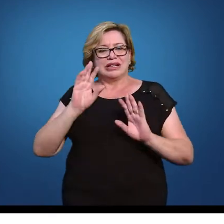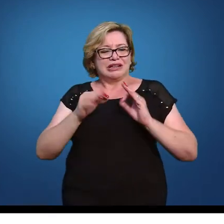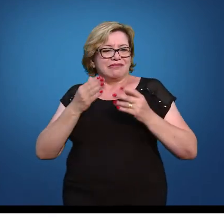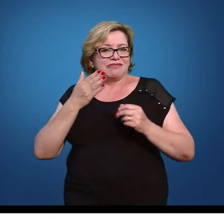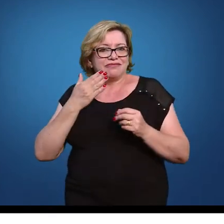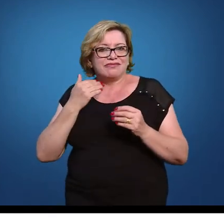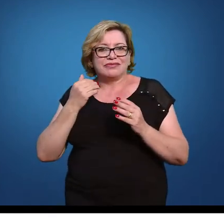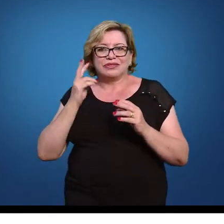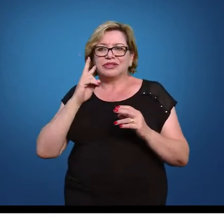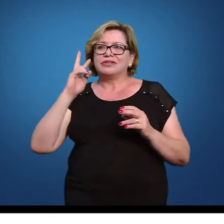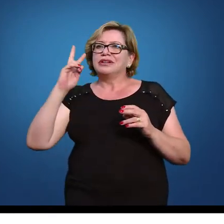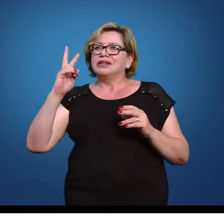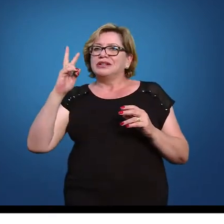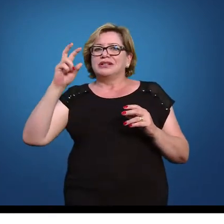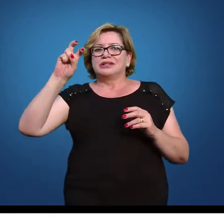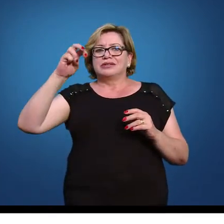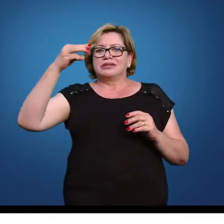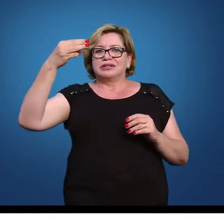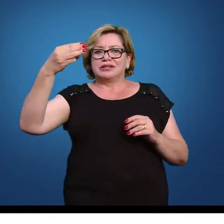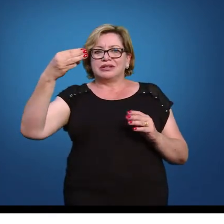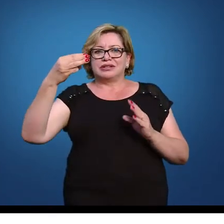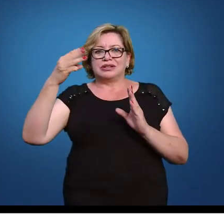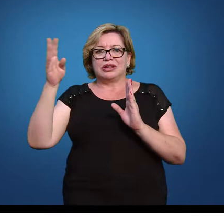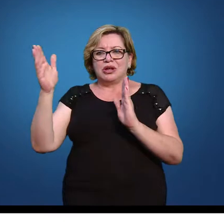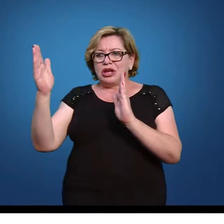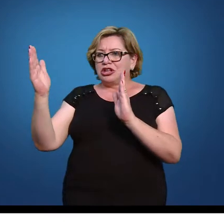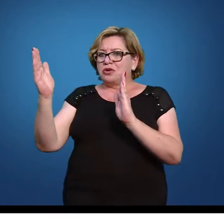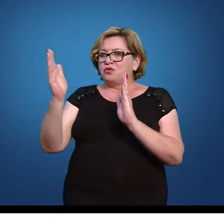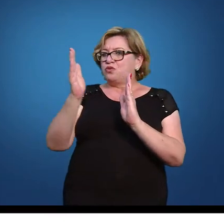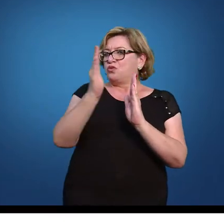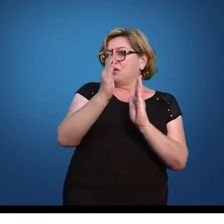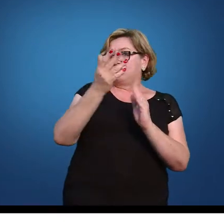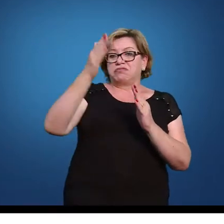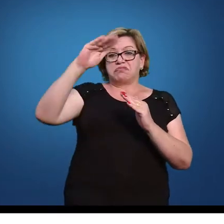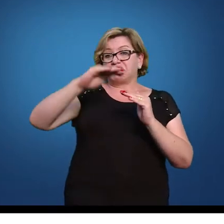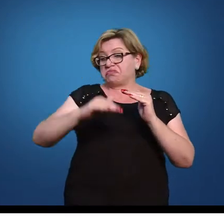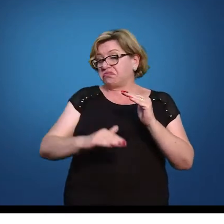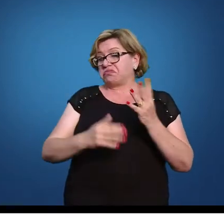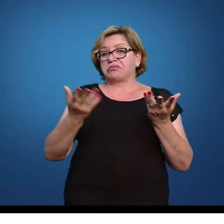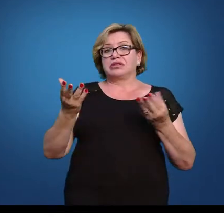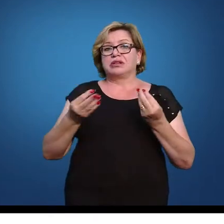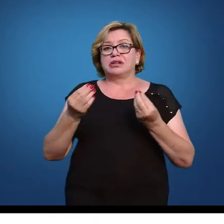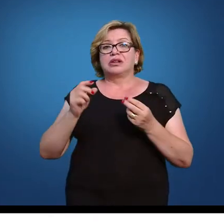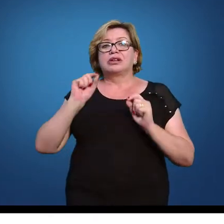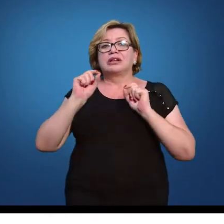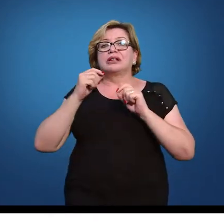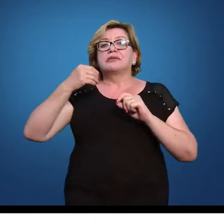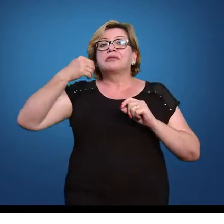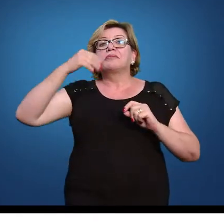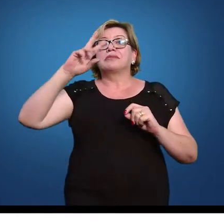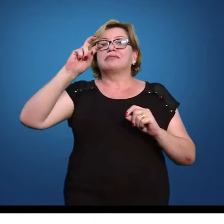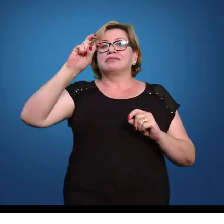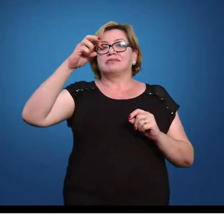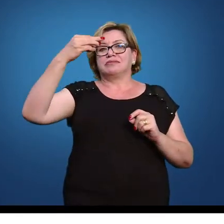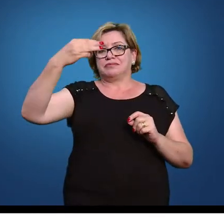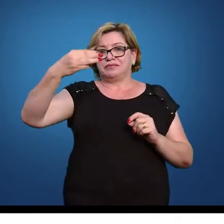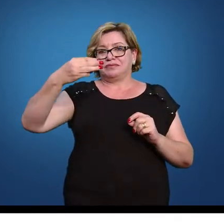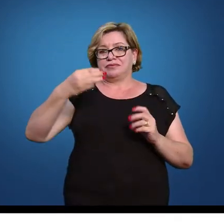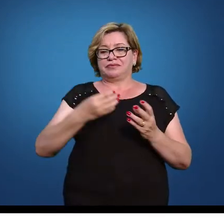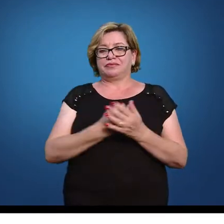que se eu localizar 53 aqui, todo mundo que está para cá pesa menos de 53. E o meu interesse é superior